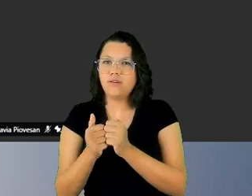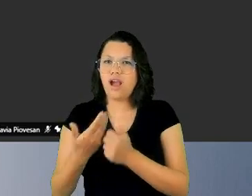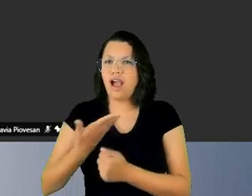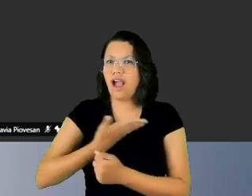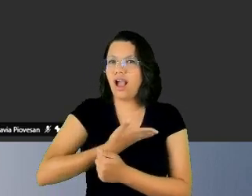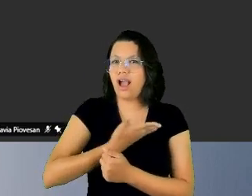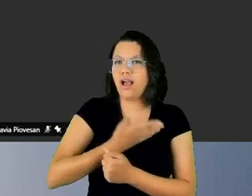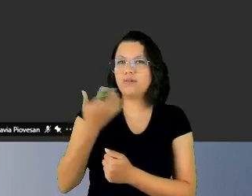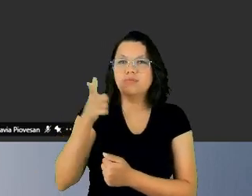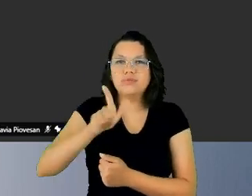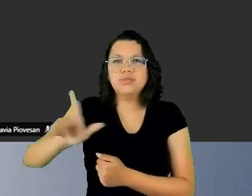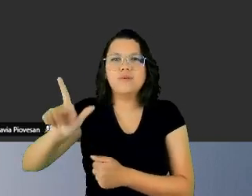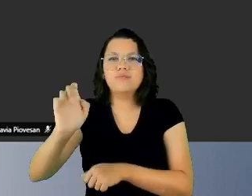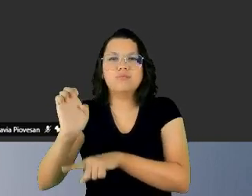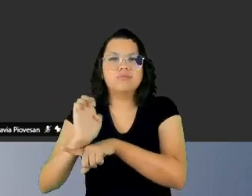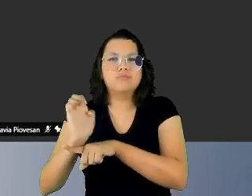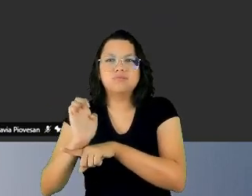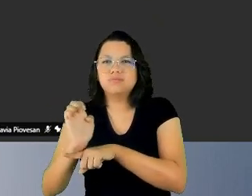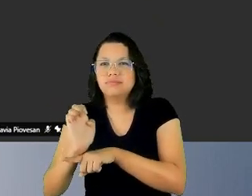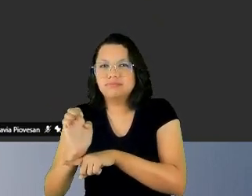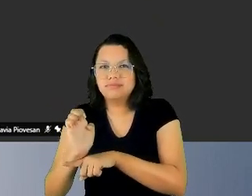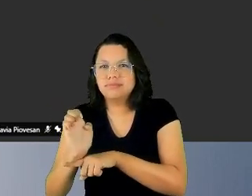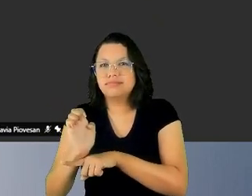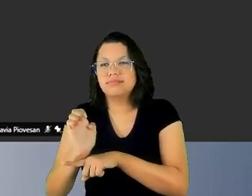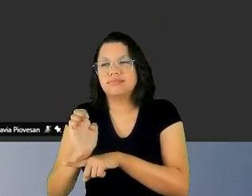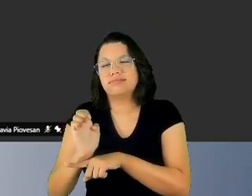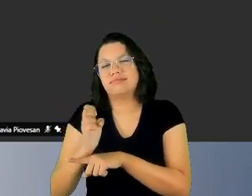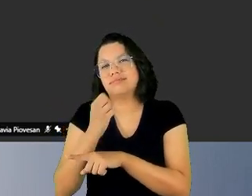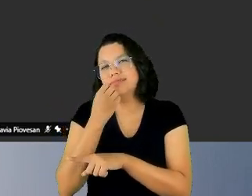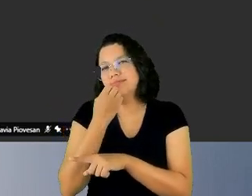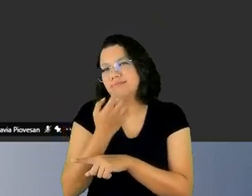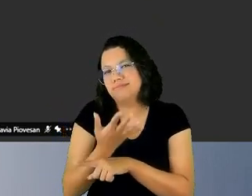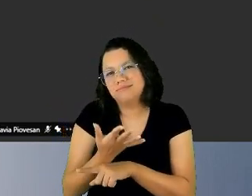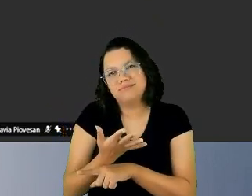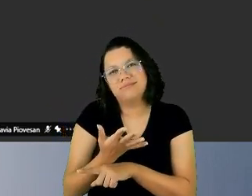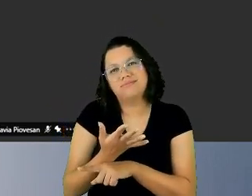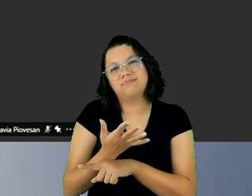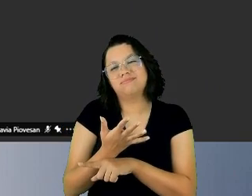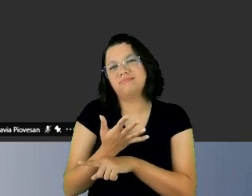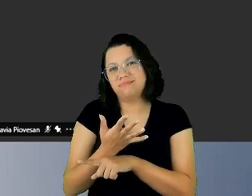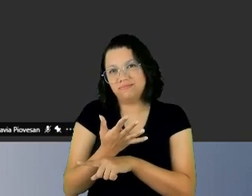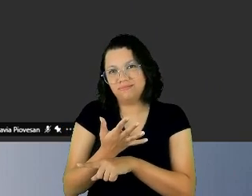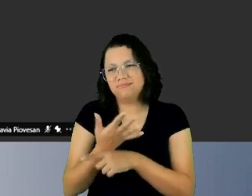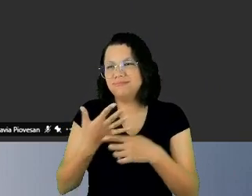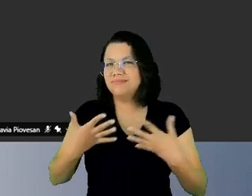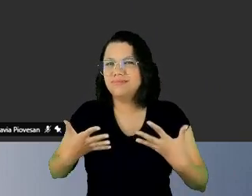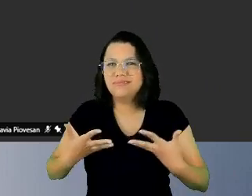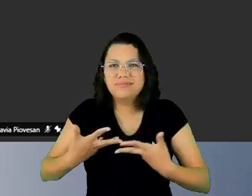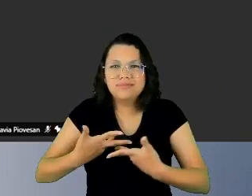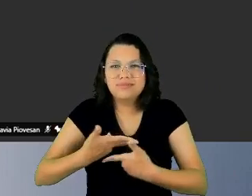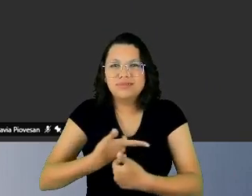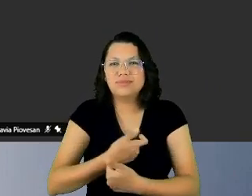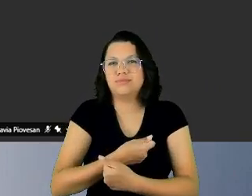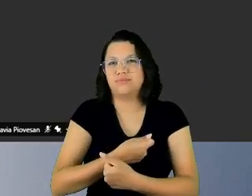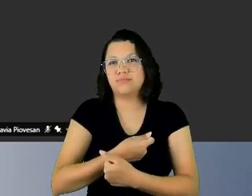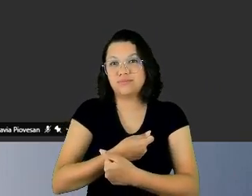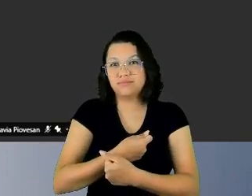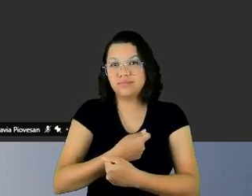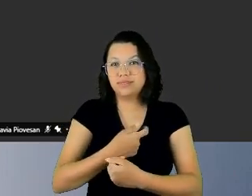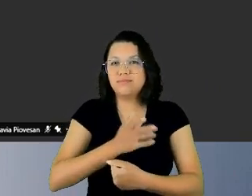é muito gratificante, é muito maravilhoso, enche o meu coração de alegria e de